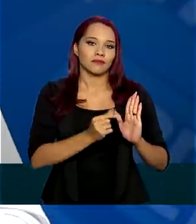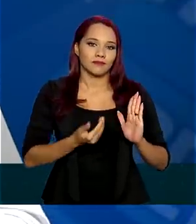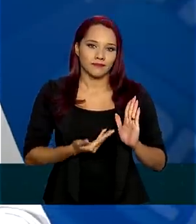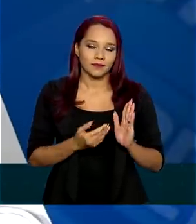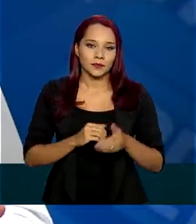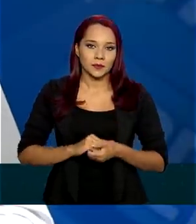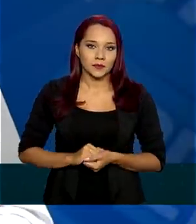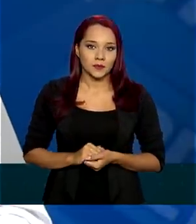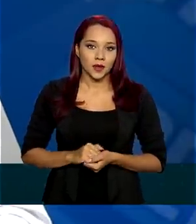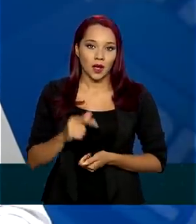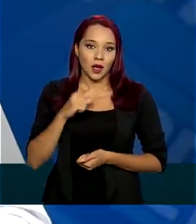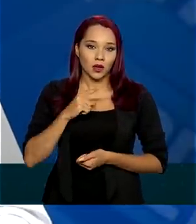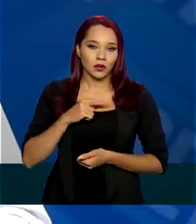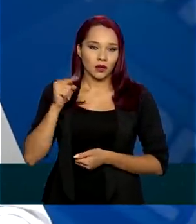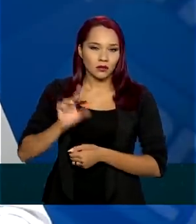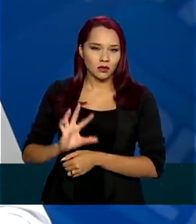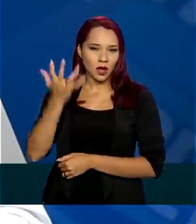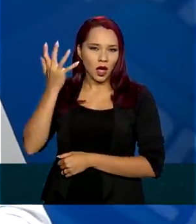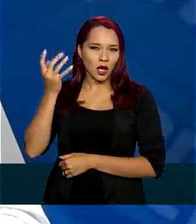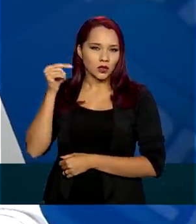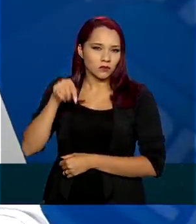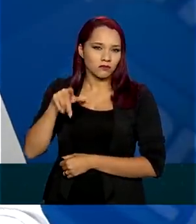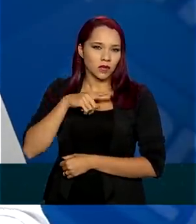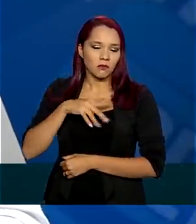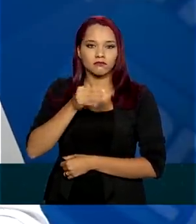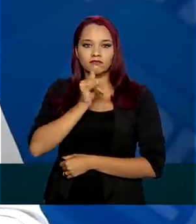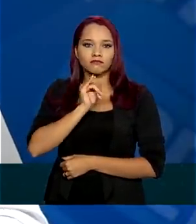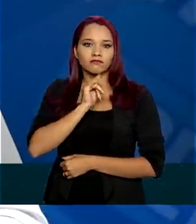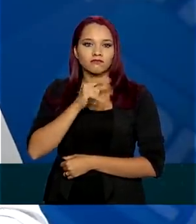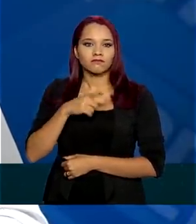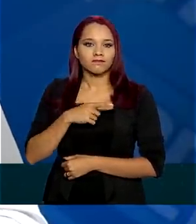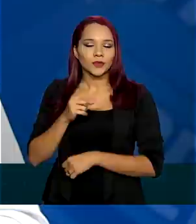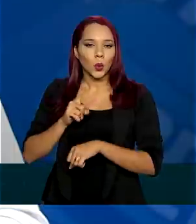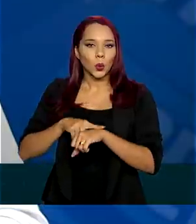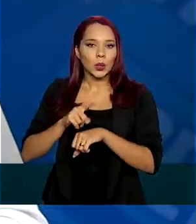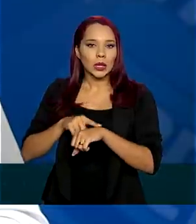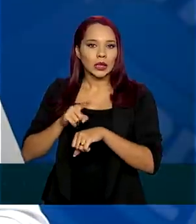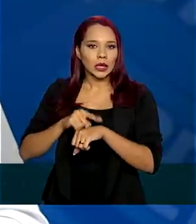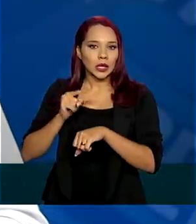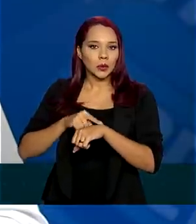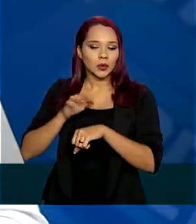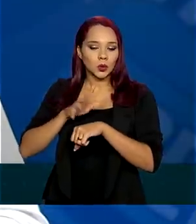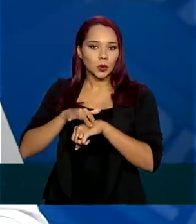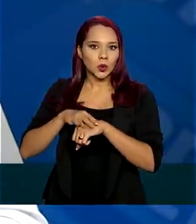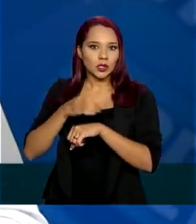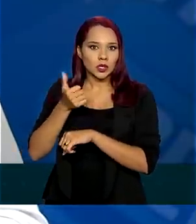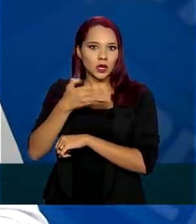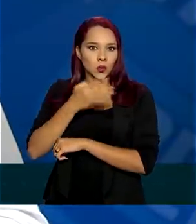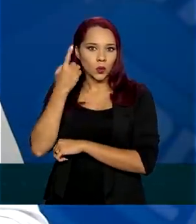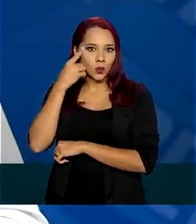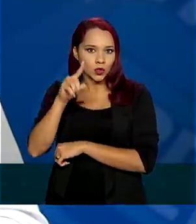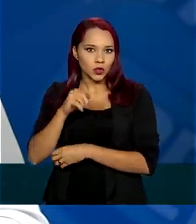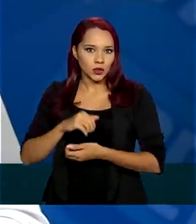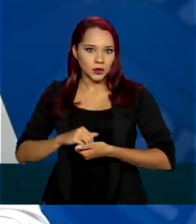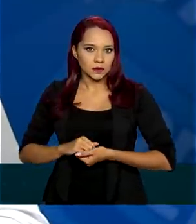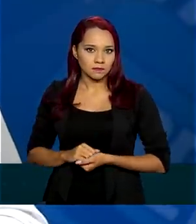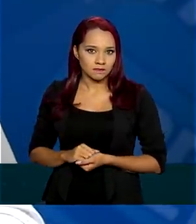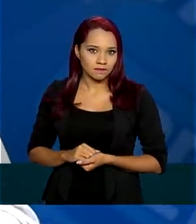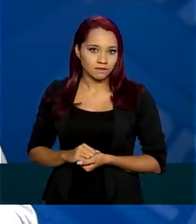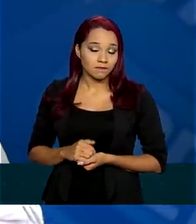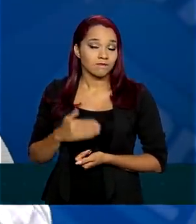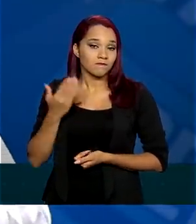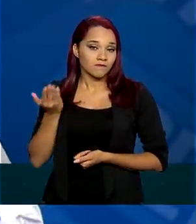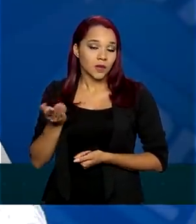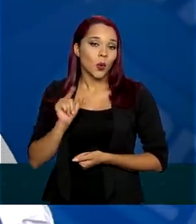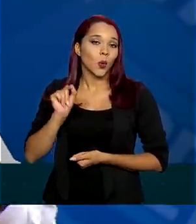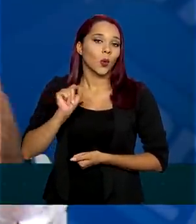Eu tenho nesses casos aqui, vamos supor que o tempo médio dessa doença seja 14 dias. Então, o